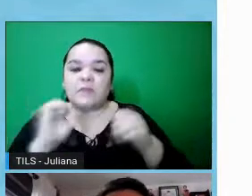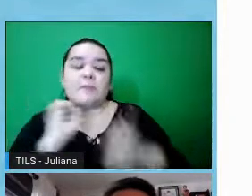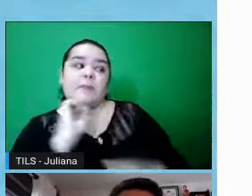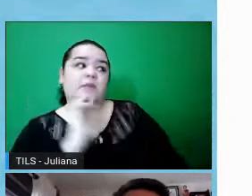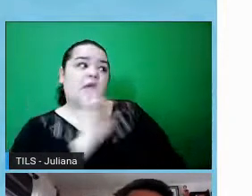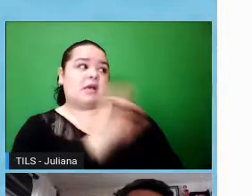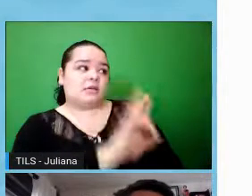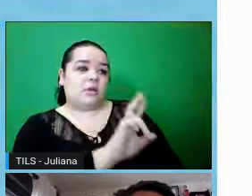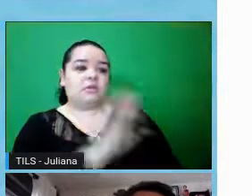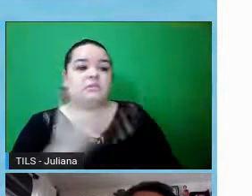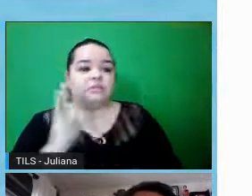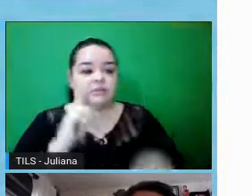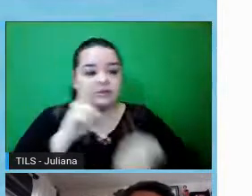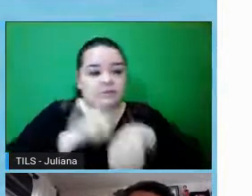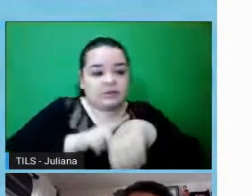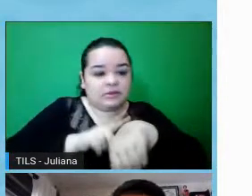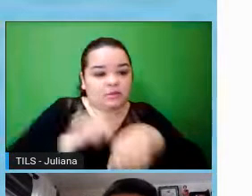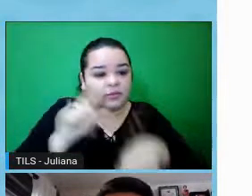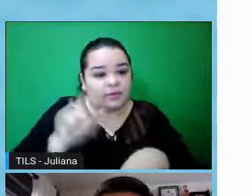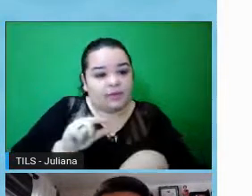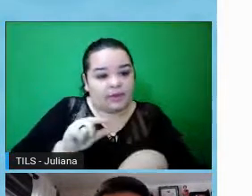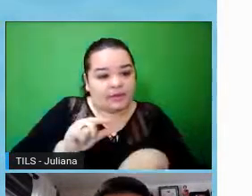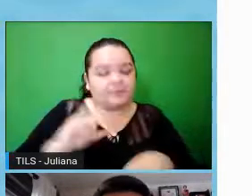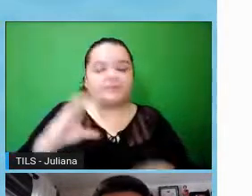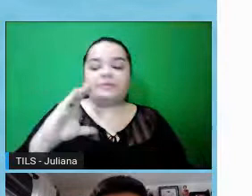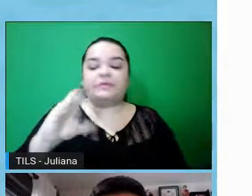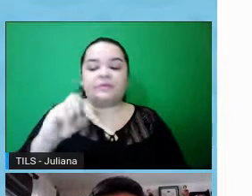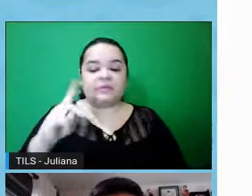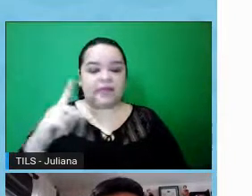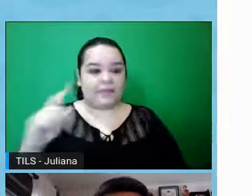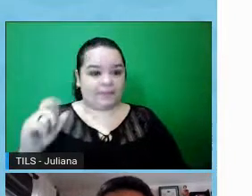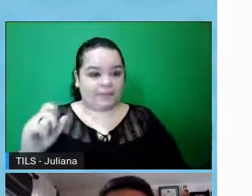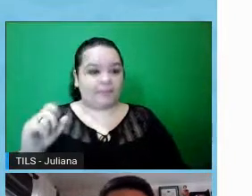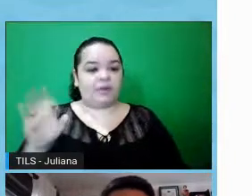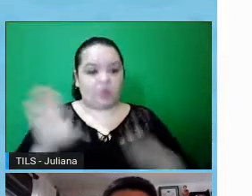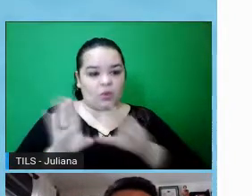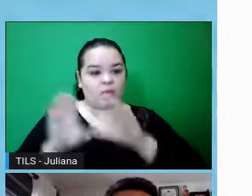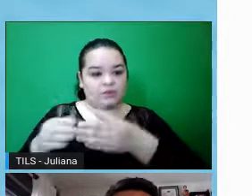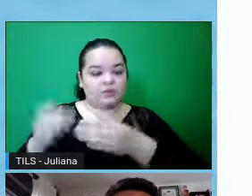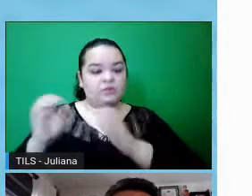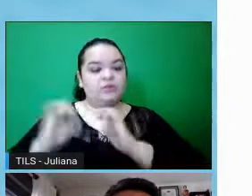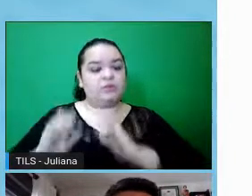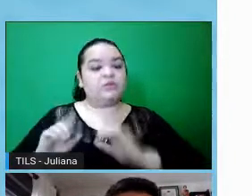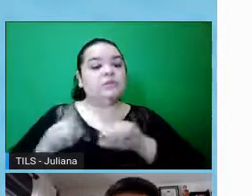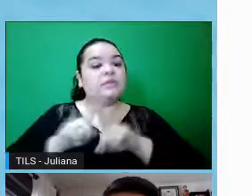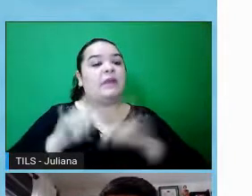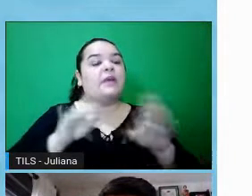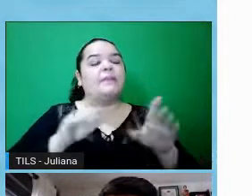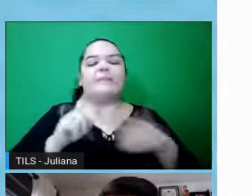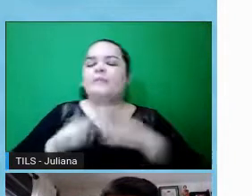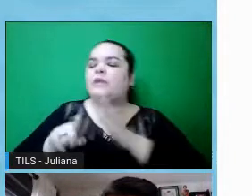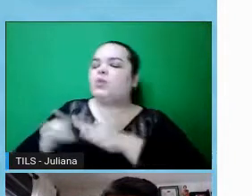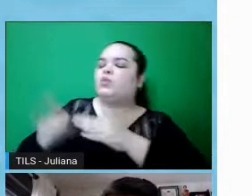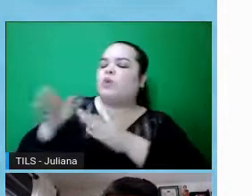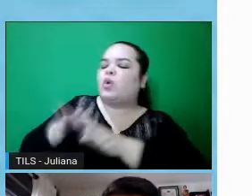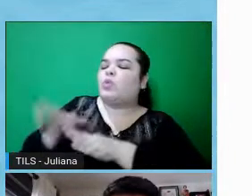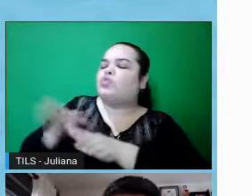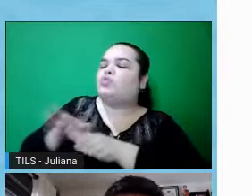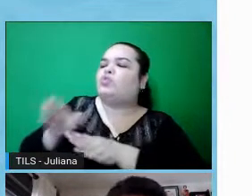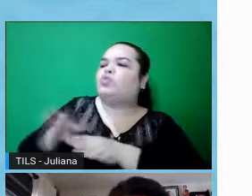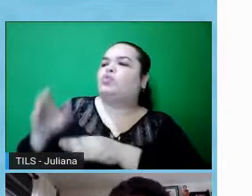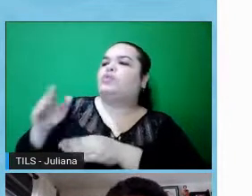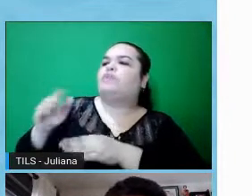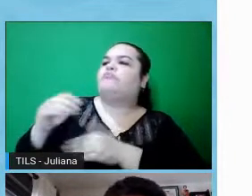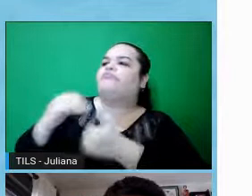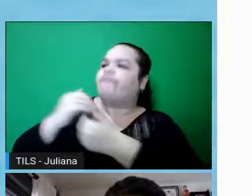né, e, além disso, um papel muito importante do CEPs, né, dos comitês de ética, é desempenhar papel consultivo, né, sempre que consultados em